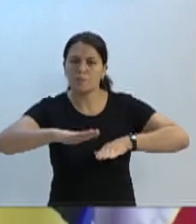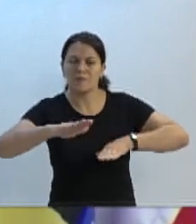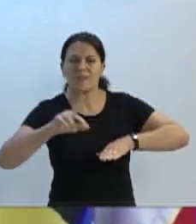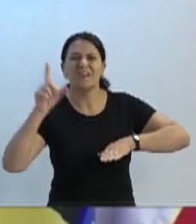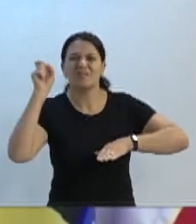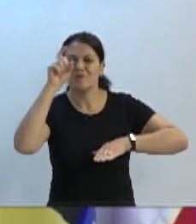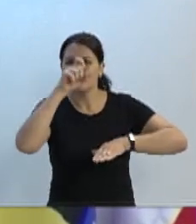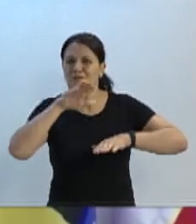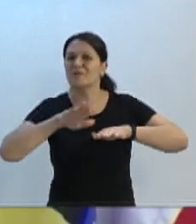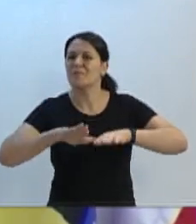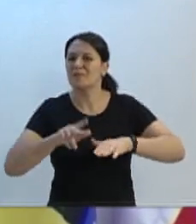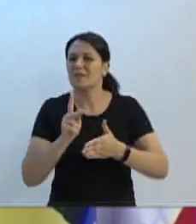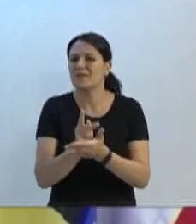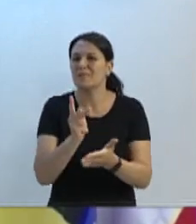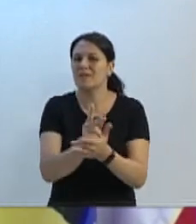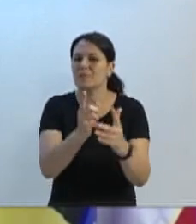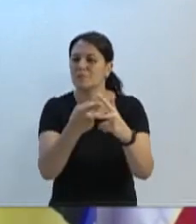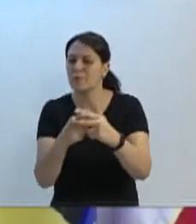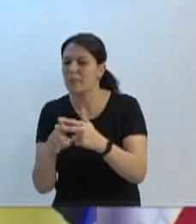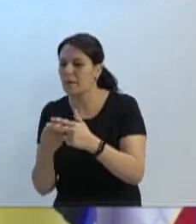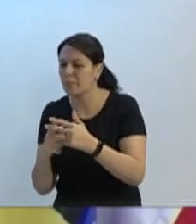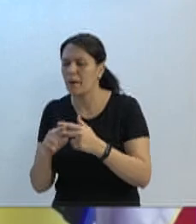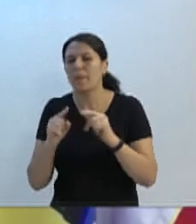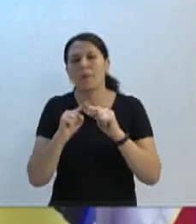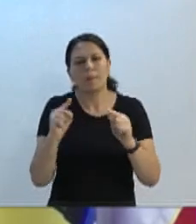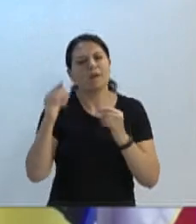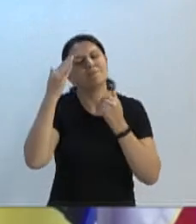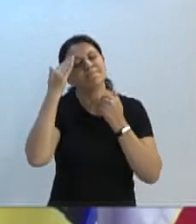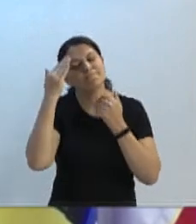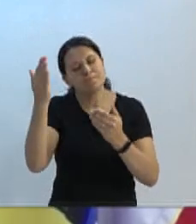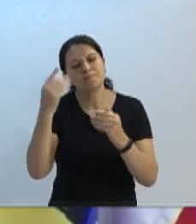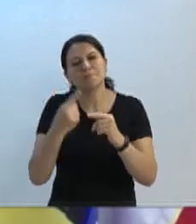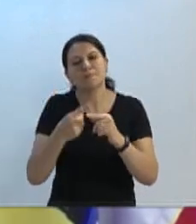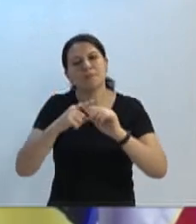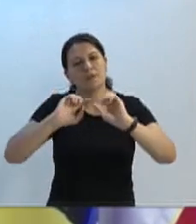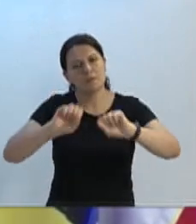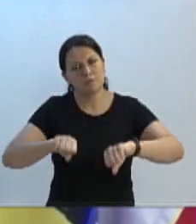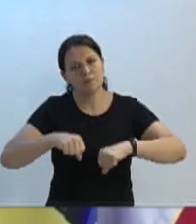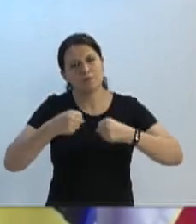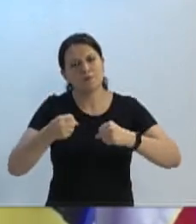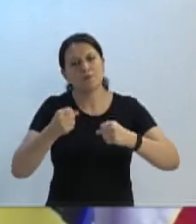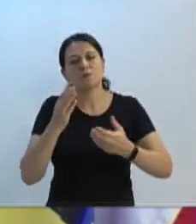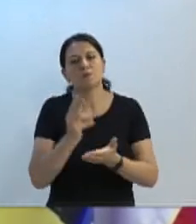mas fica aqui a nossa gratidão pelo esforço e pela celeridade que tem dado às nossas demandas. Muito obrigado.